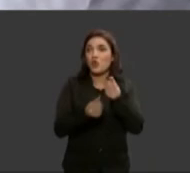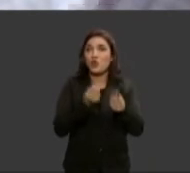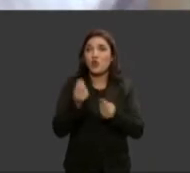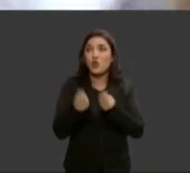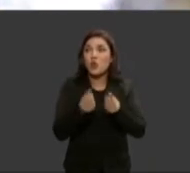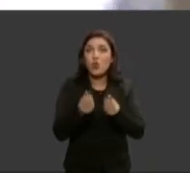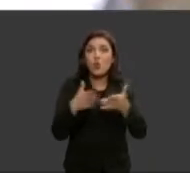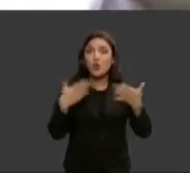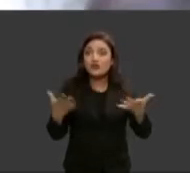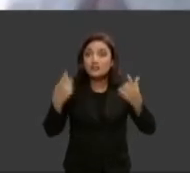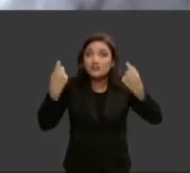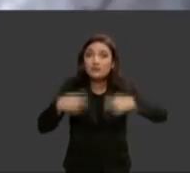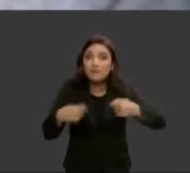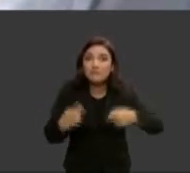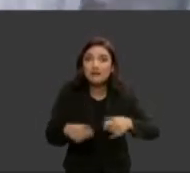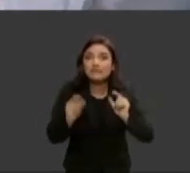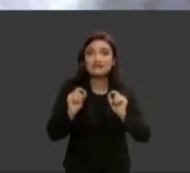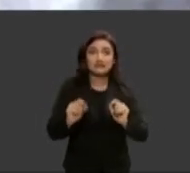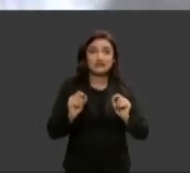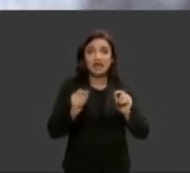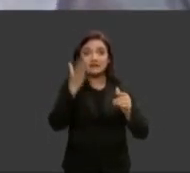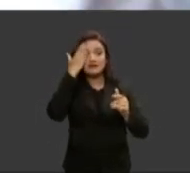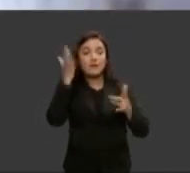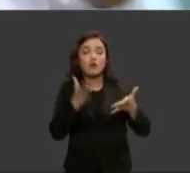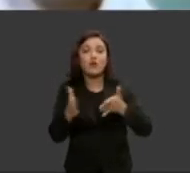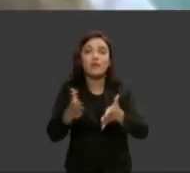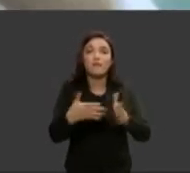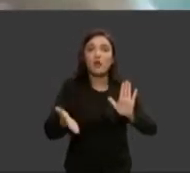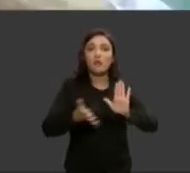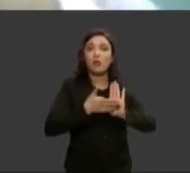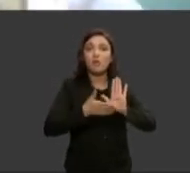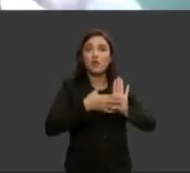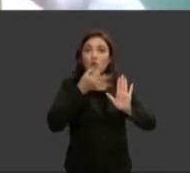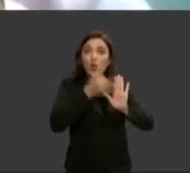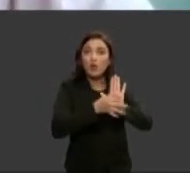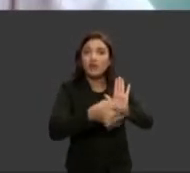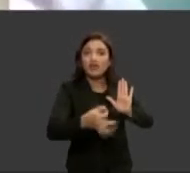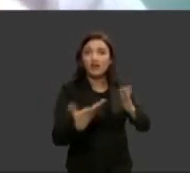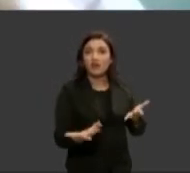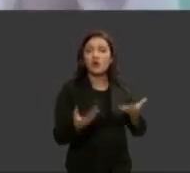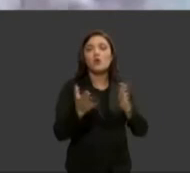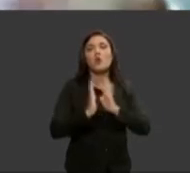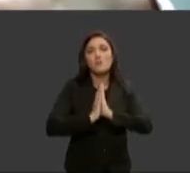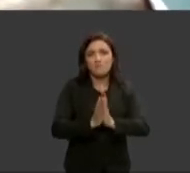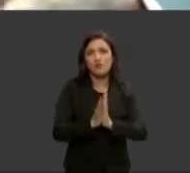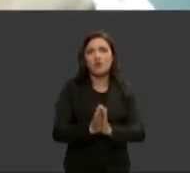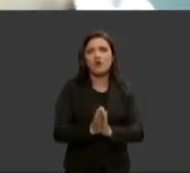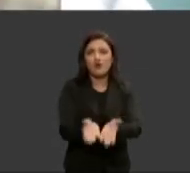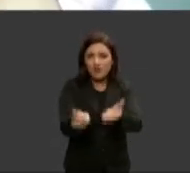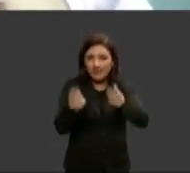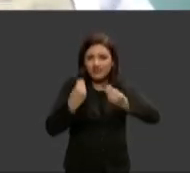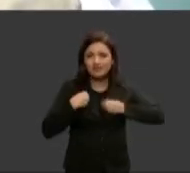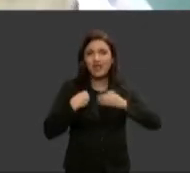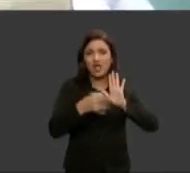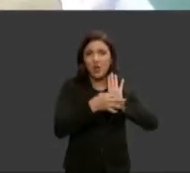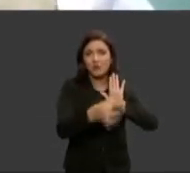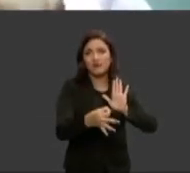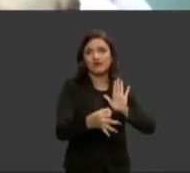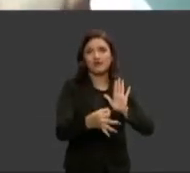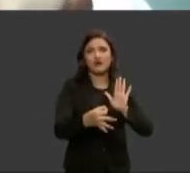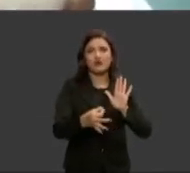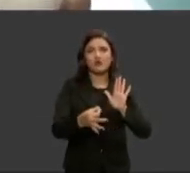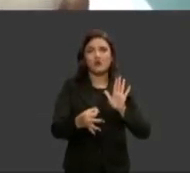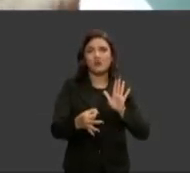tiver que nos fazer as críticas quando tiver propostas e sugestões nos tragam nos tragam chega de dor e